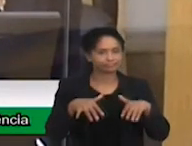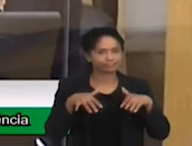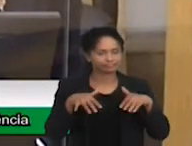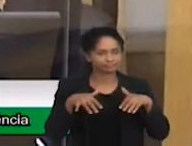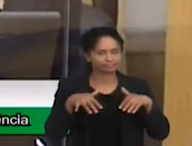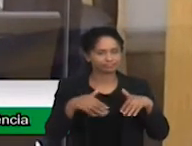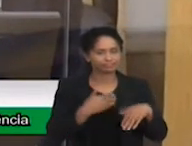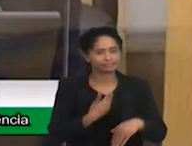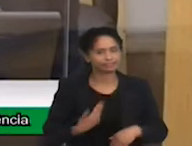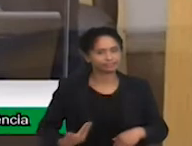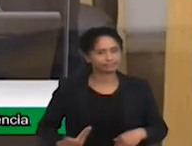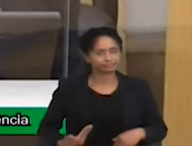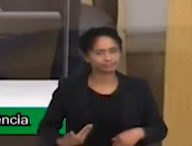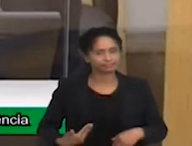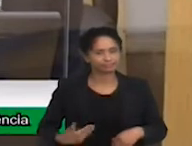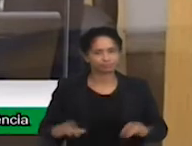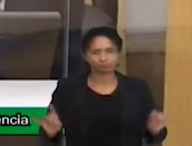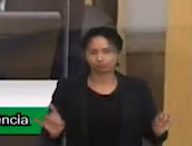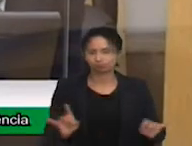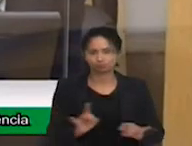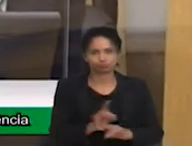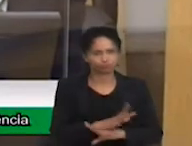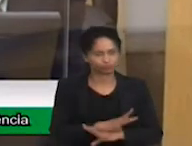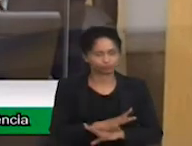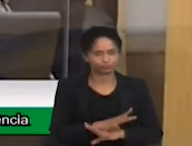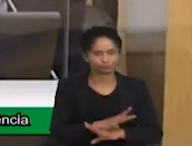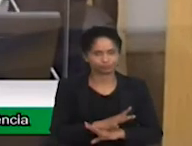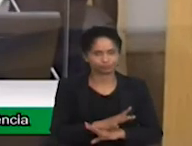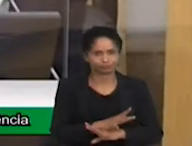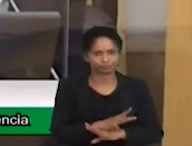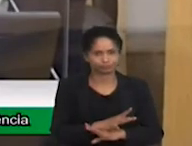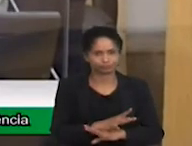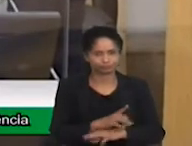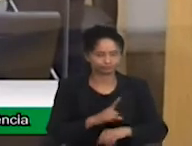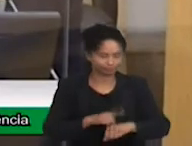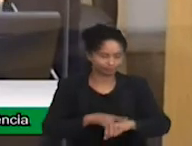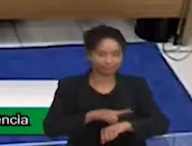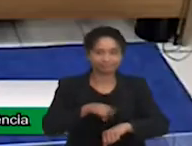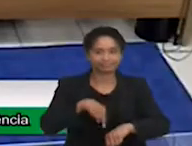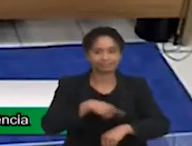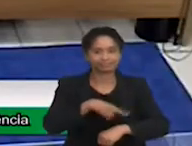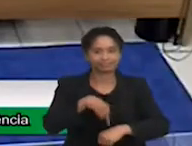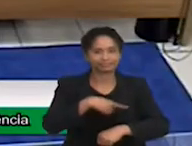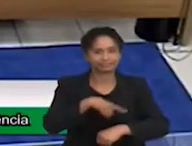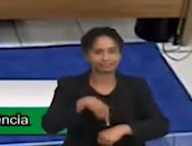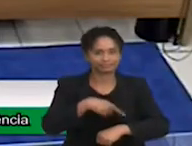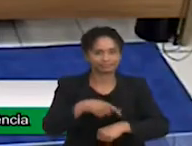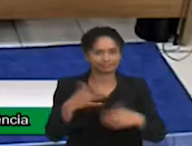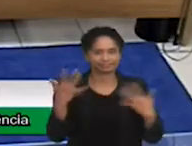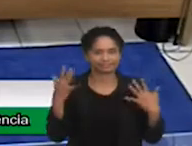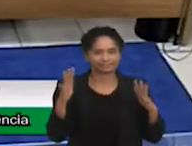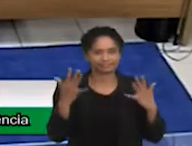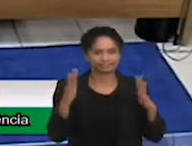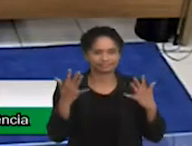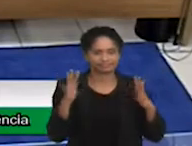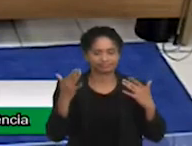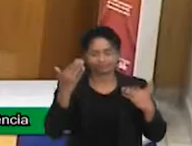a presente audiência pública. O horário está, já estourou, né? Muito obrigado. obrigado.